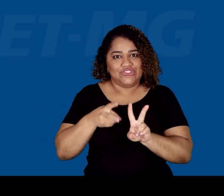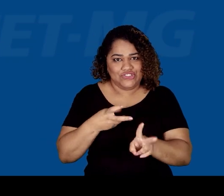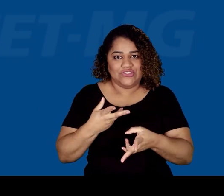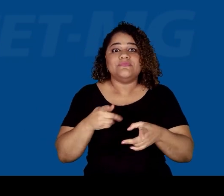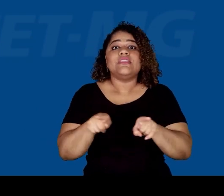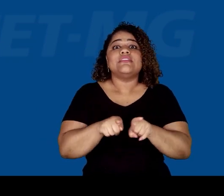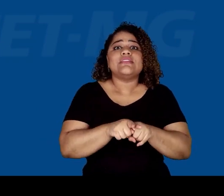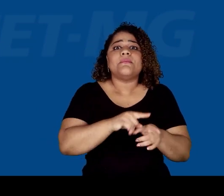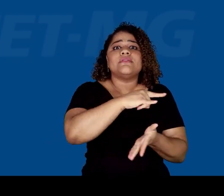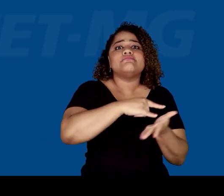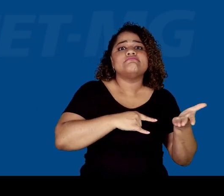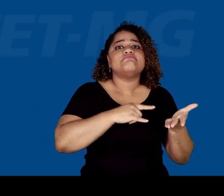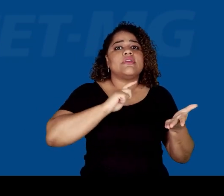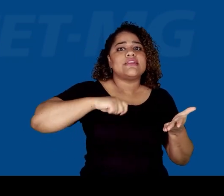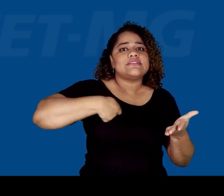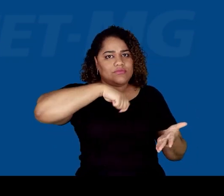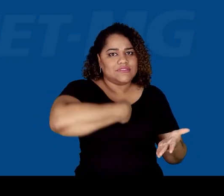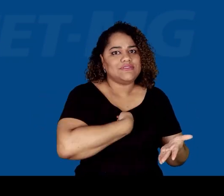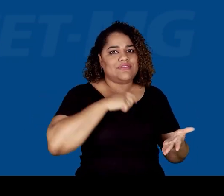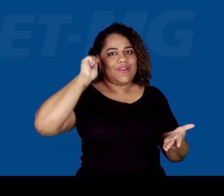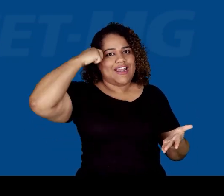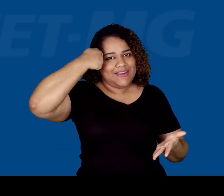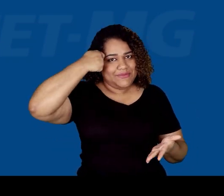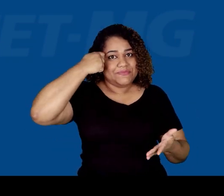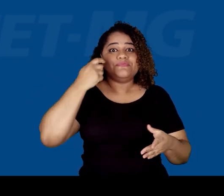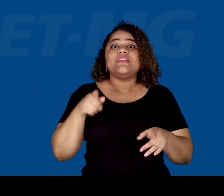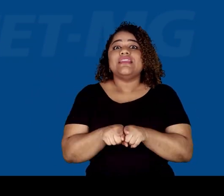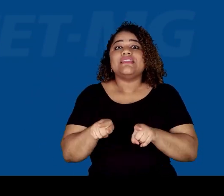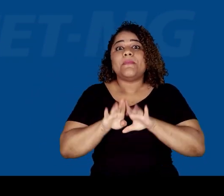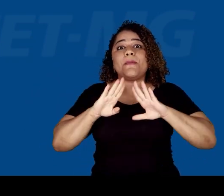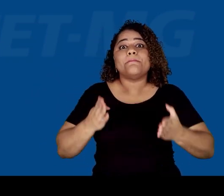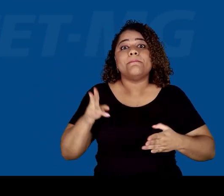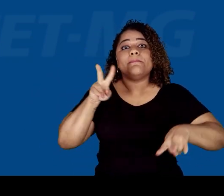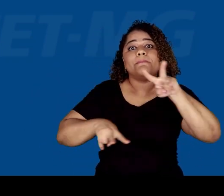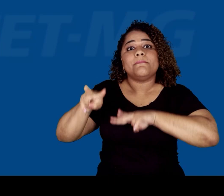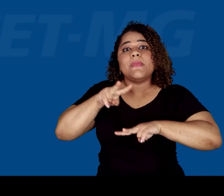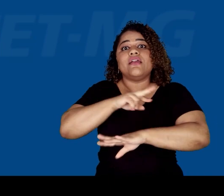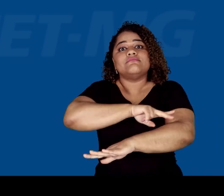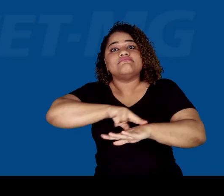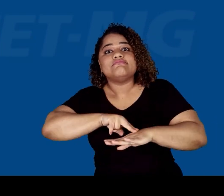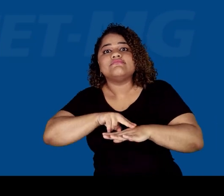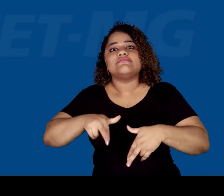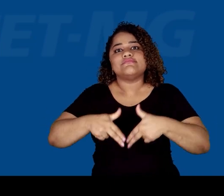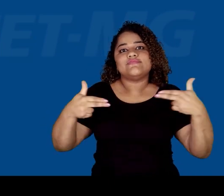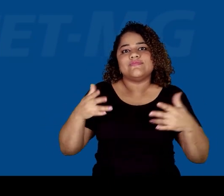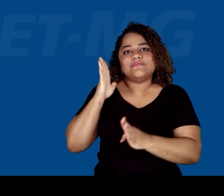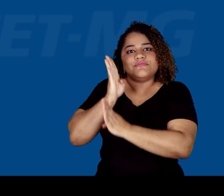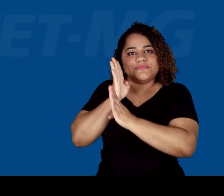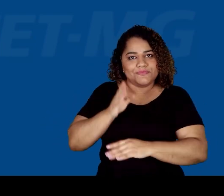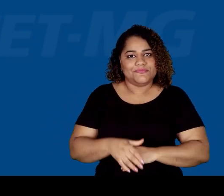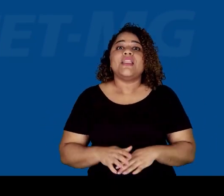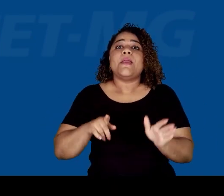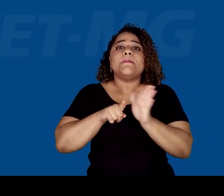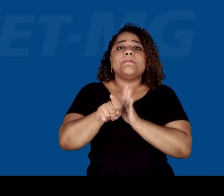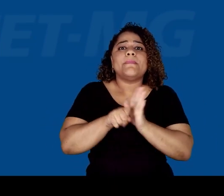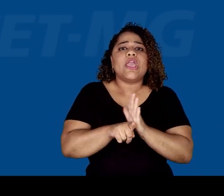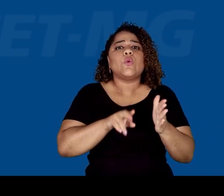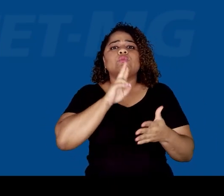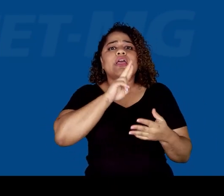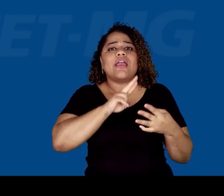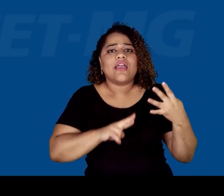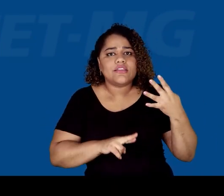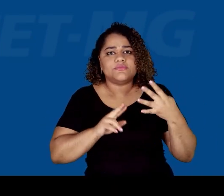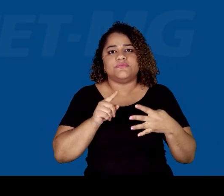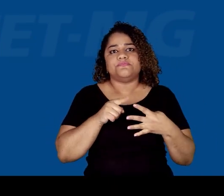bancas para verificação da autodeclaração de pertencimento étnico e racial, as bancas de heteroidentificação. Para a melhor